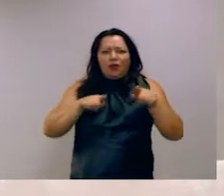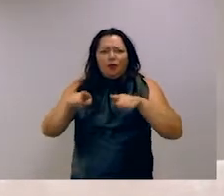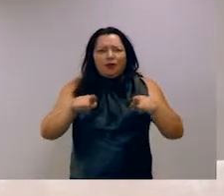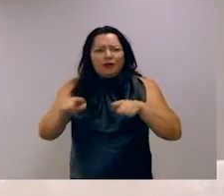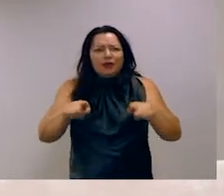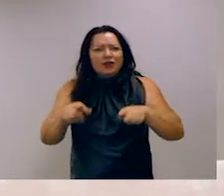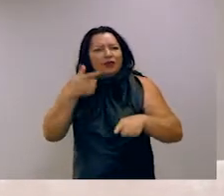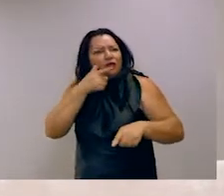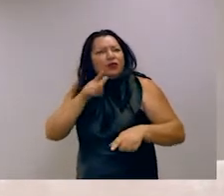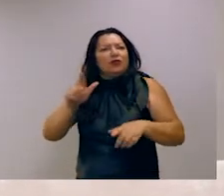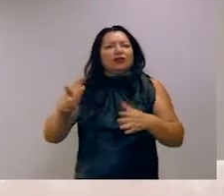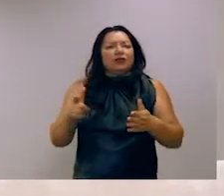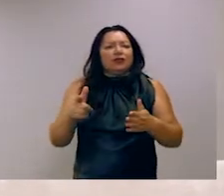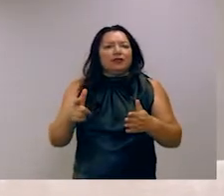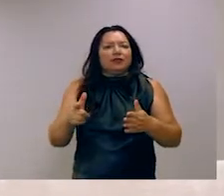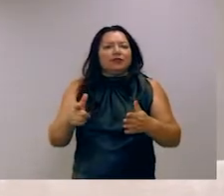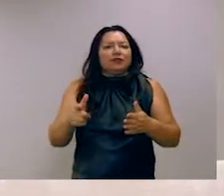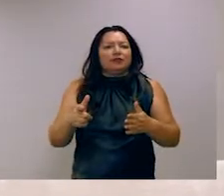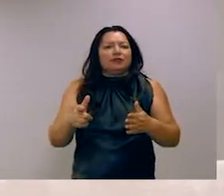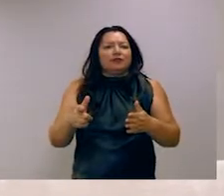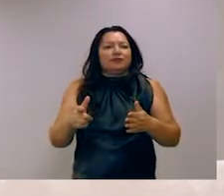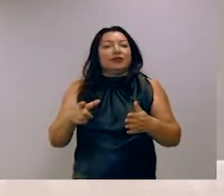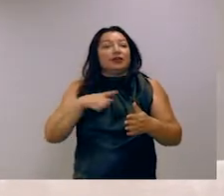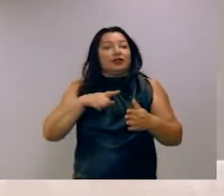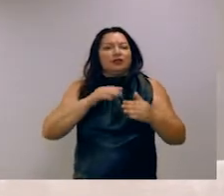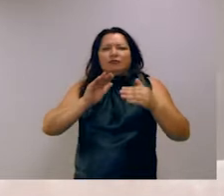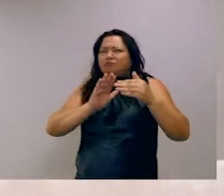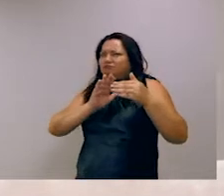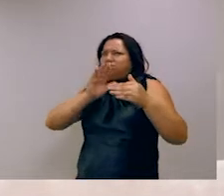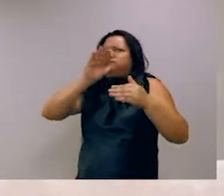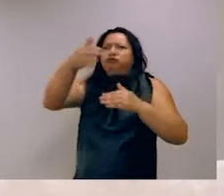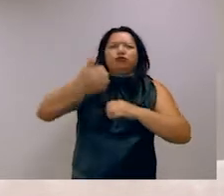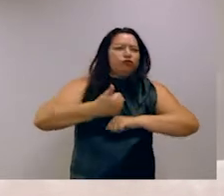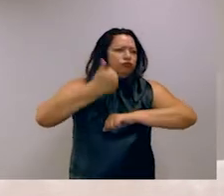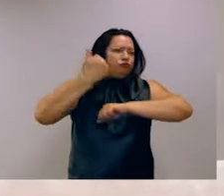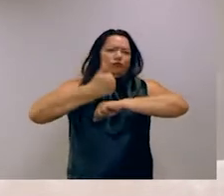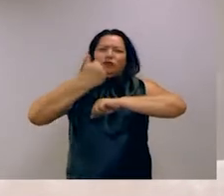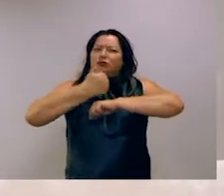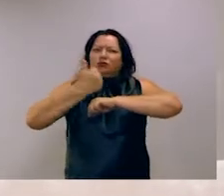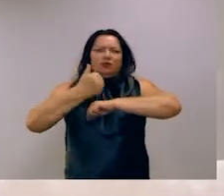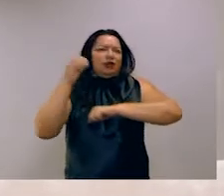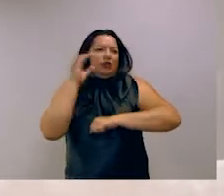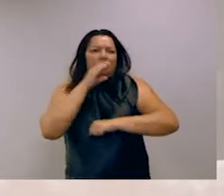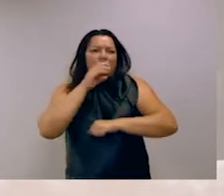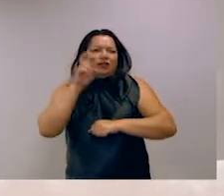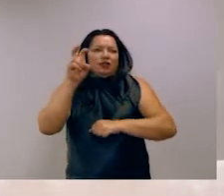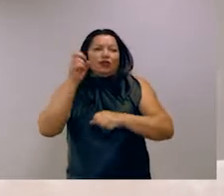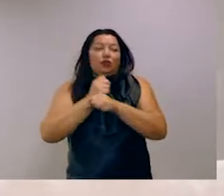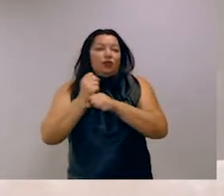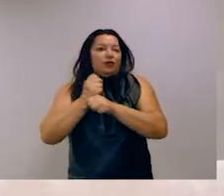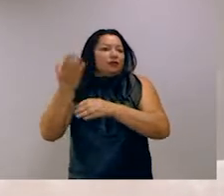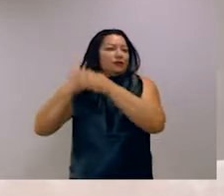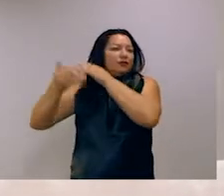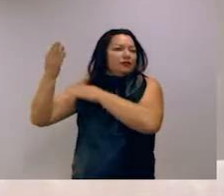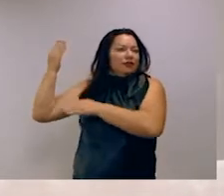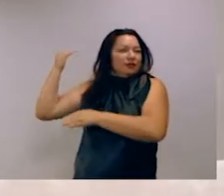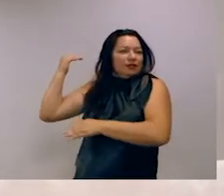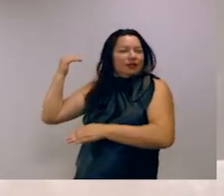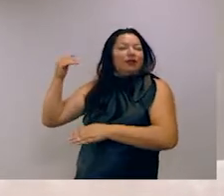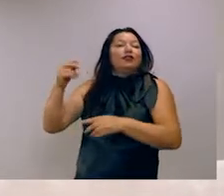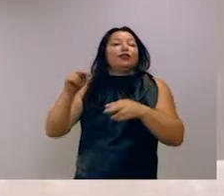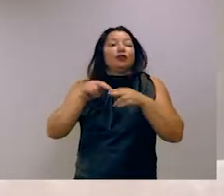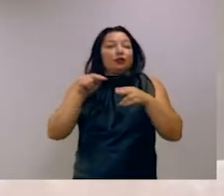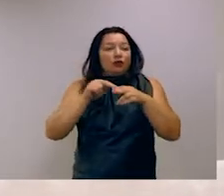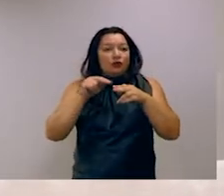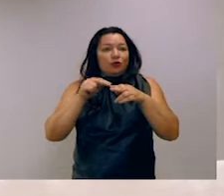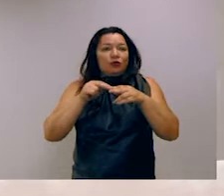E ela passou por um salto qualitativo, também muito recentemente, mas há uns cinco anos atrás, em que o uso